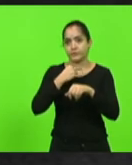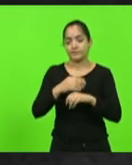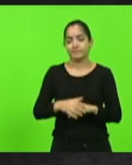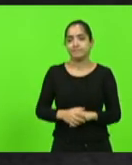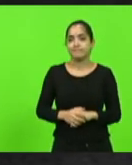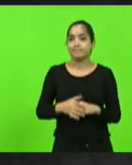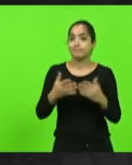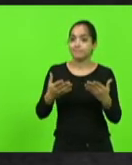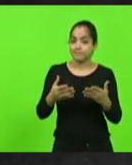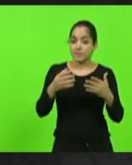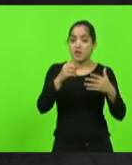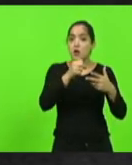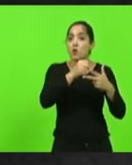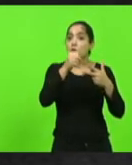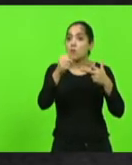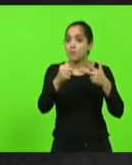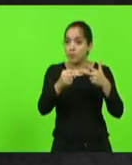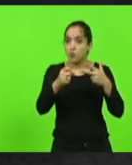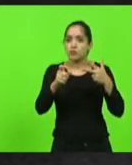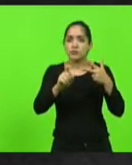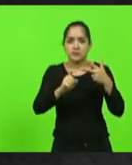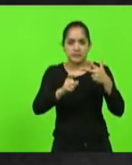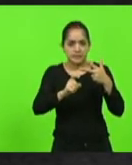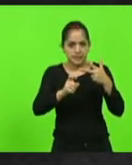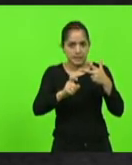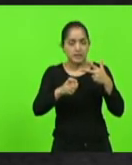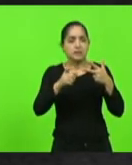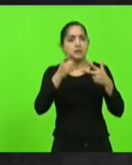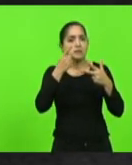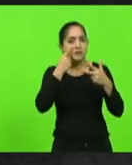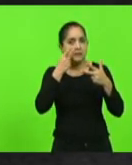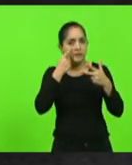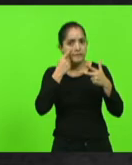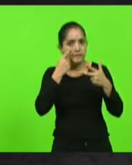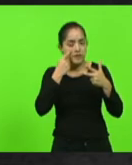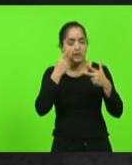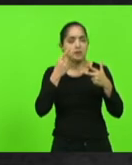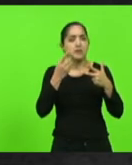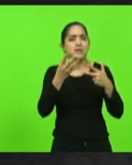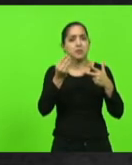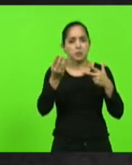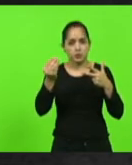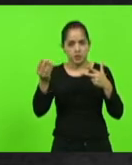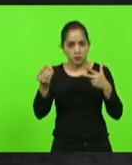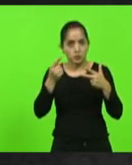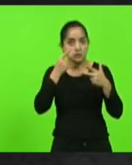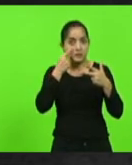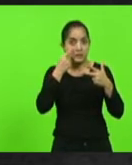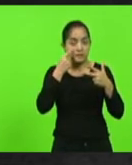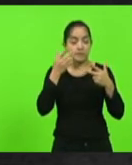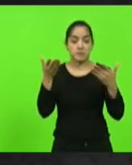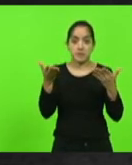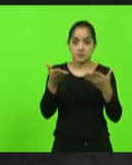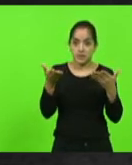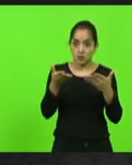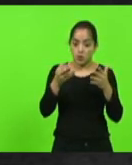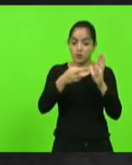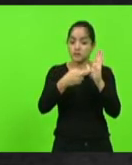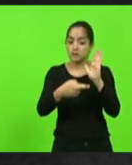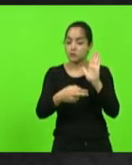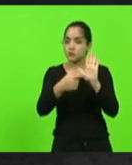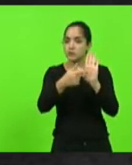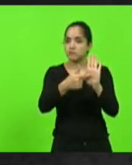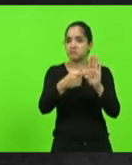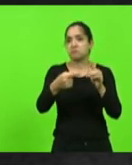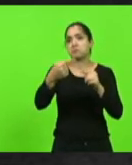um poder que precisa ser revisto, sim. Tem muita coisa que precisa ser revista lá, mas agora, segundo o relatório do deputado, é